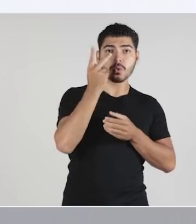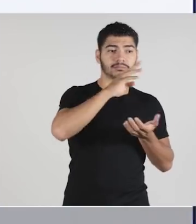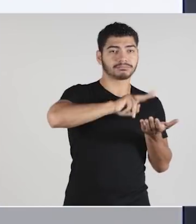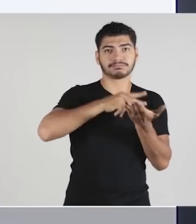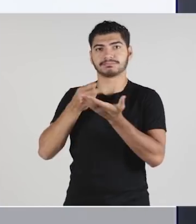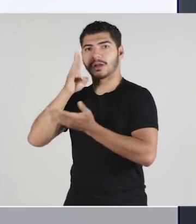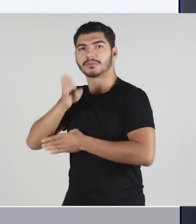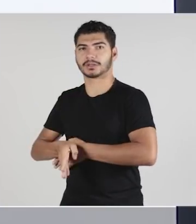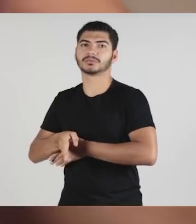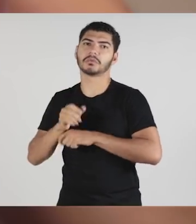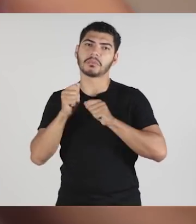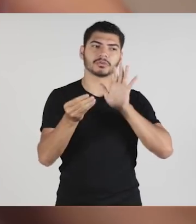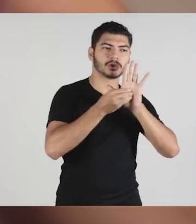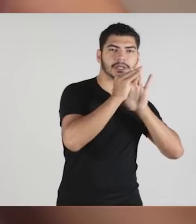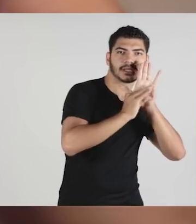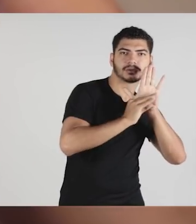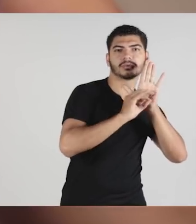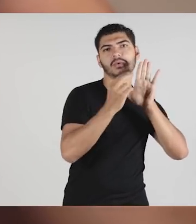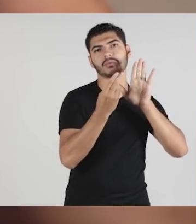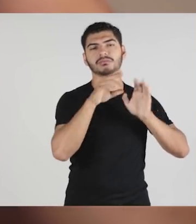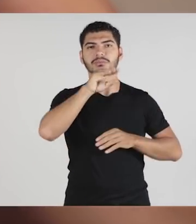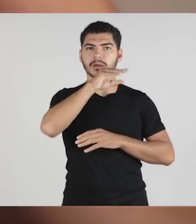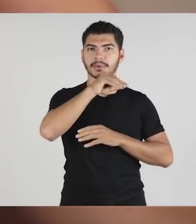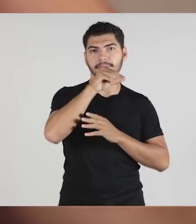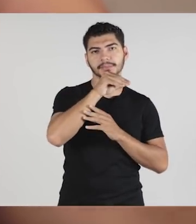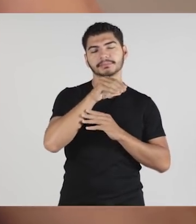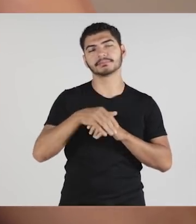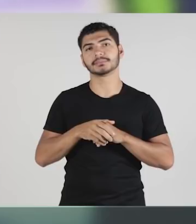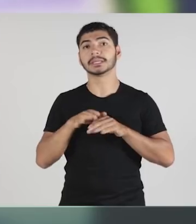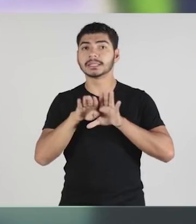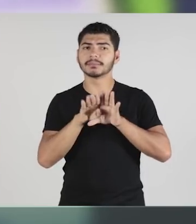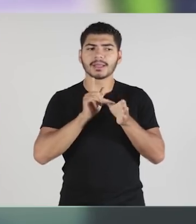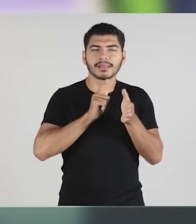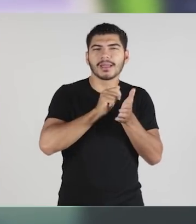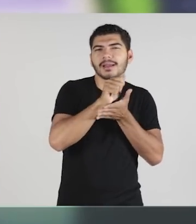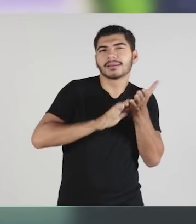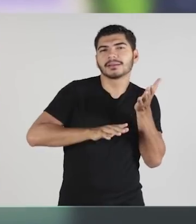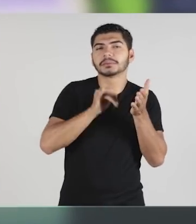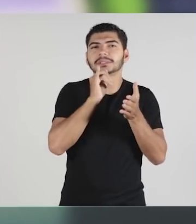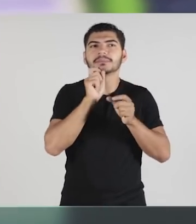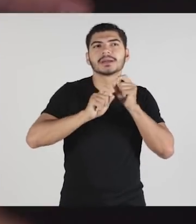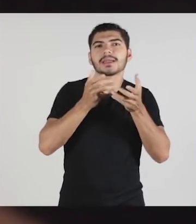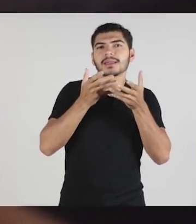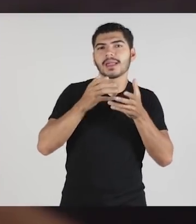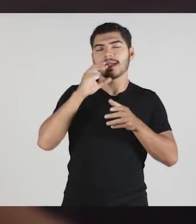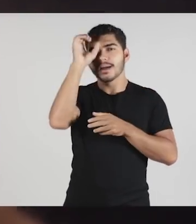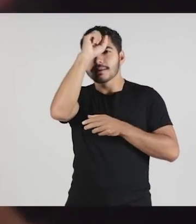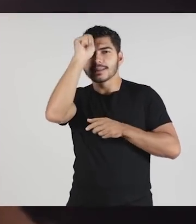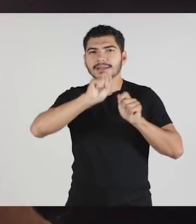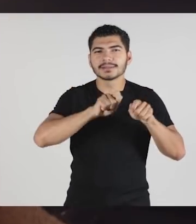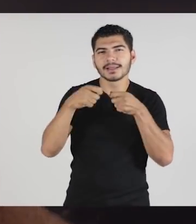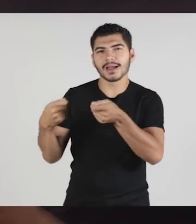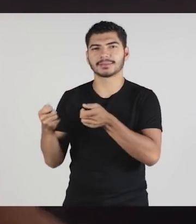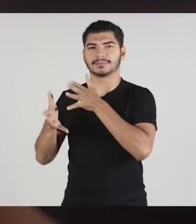automática. Então a inserção pode ser através de texto ou áudio. E lá também tem várias funções para quem quer aprender os seus primeiros sinais em Libras.